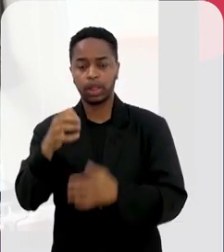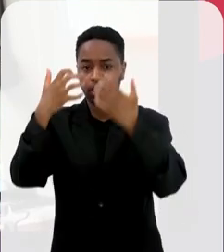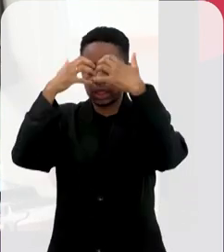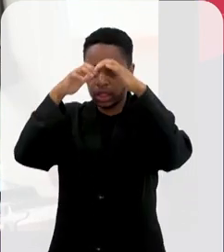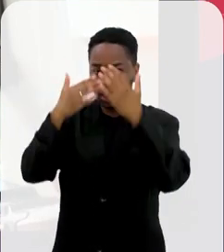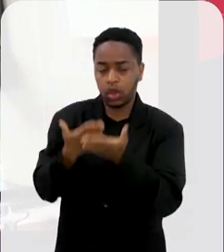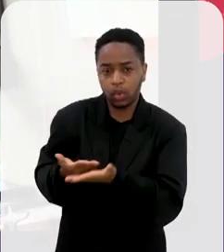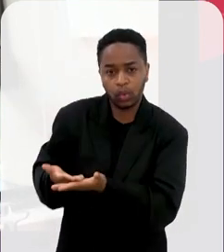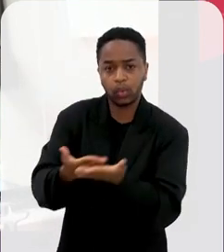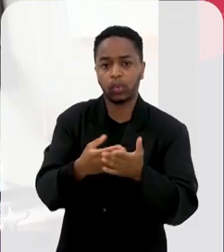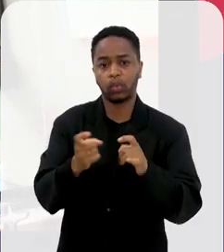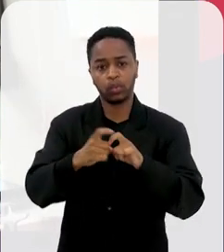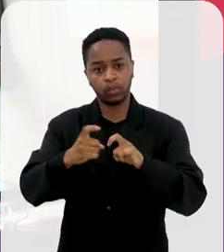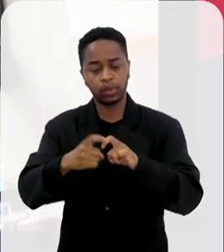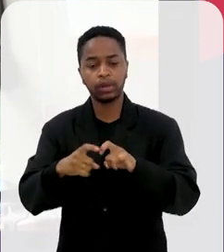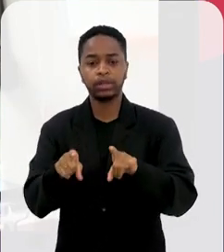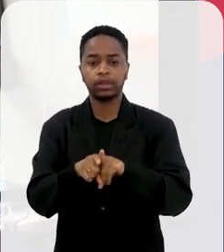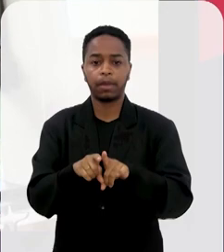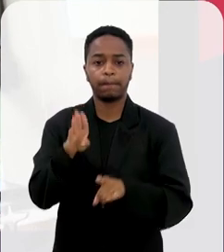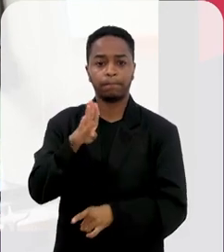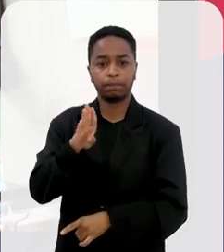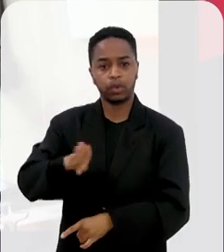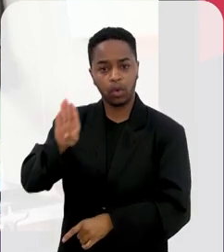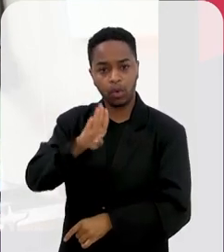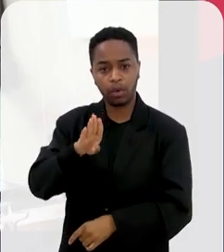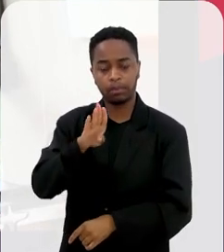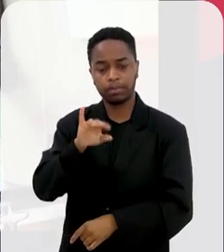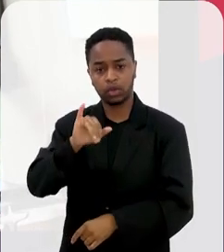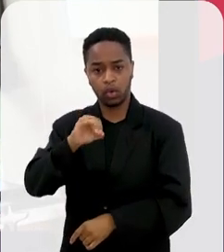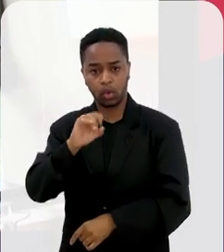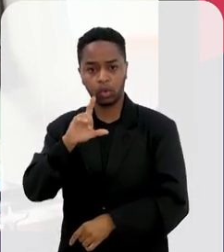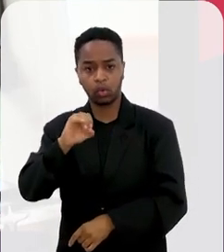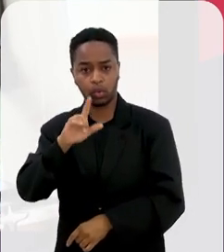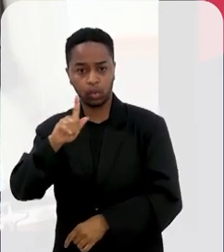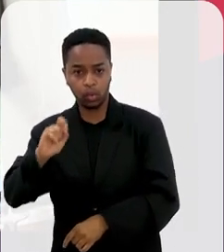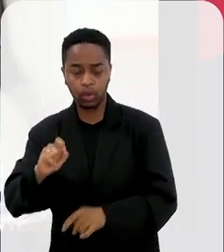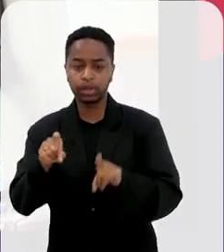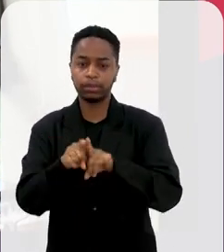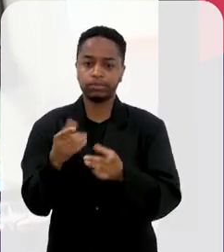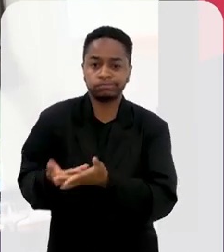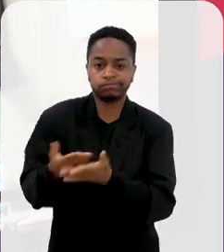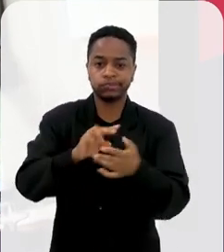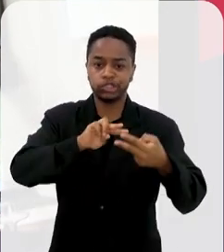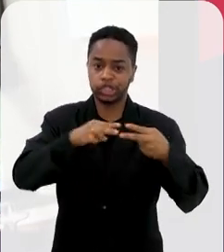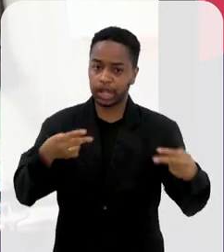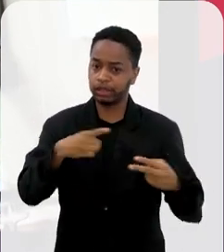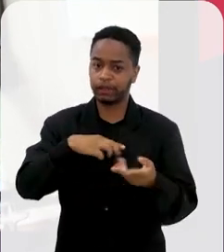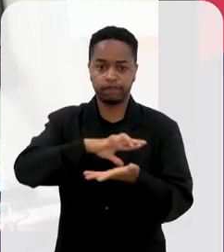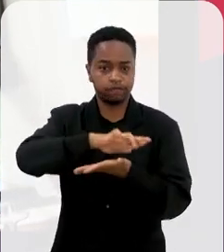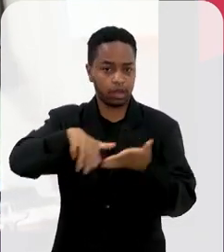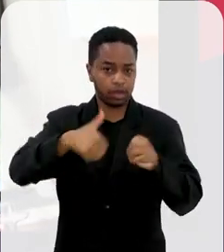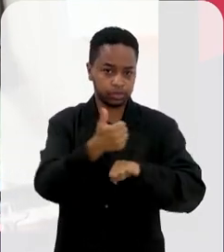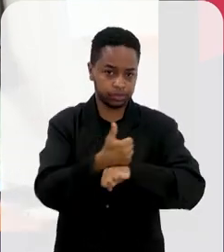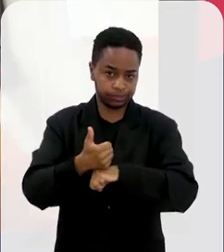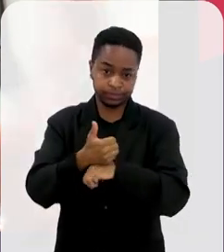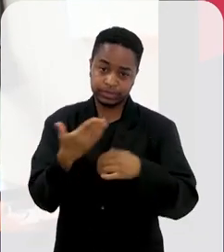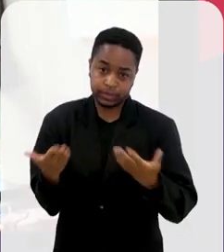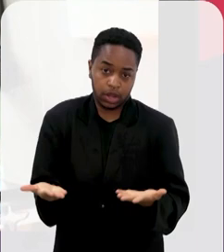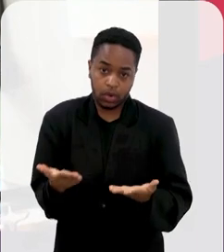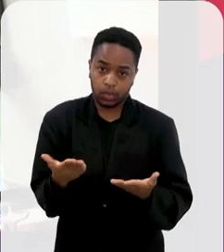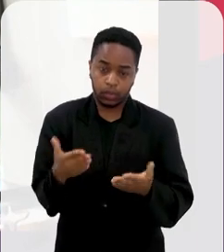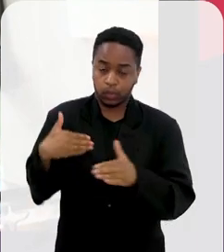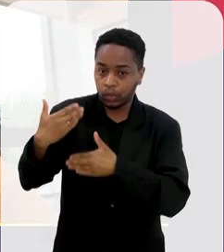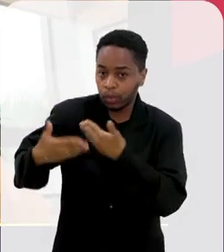envolve o neurologista, o biólogo, o biomédico, o geneticista. Então, realmente, nesse